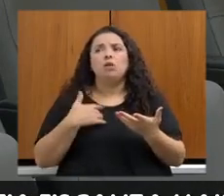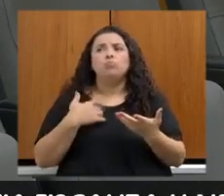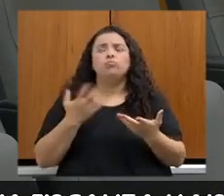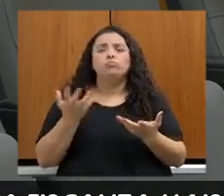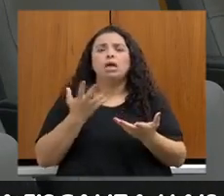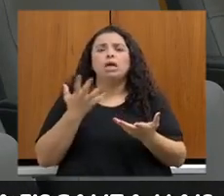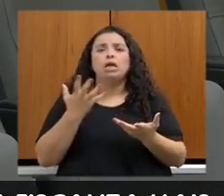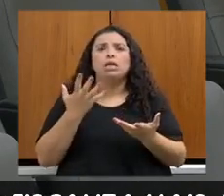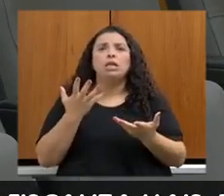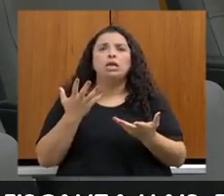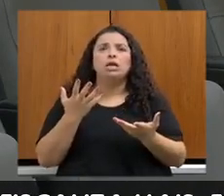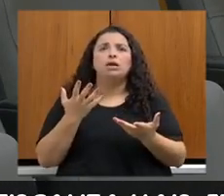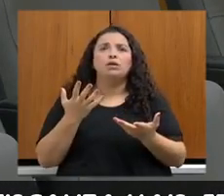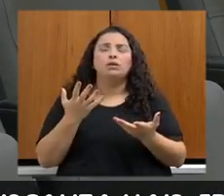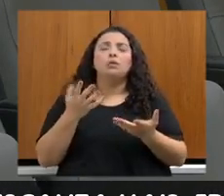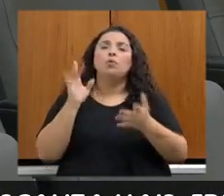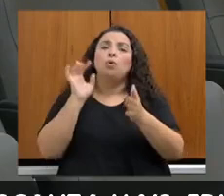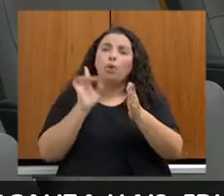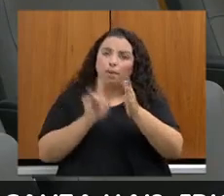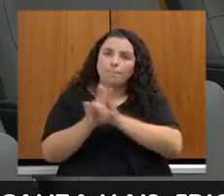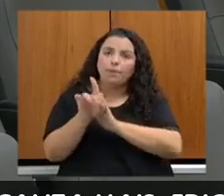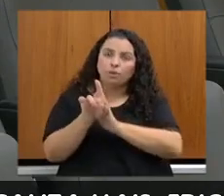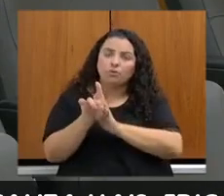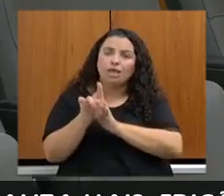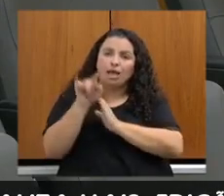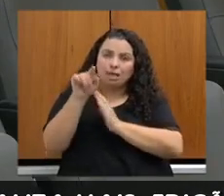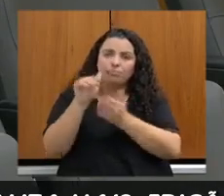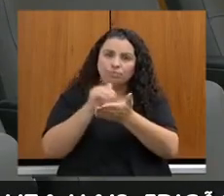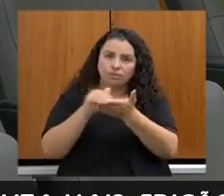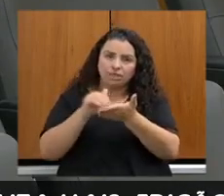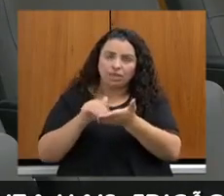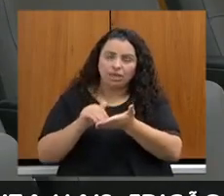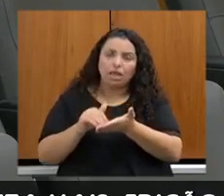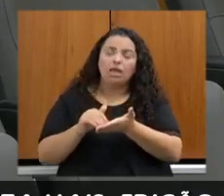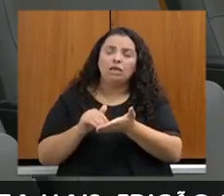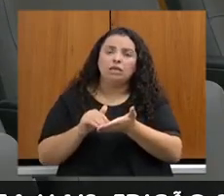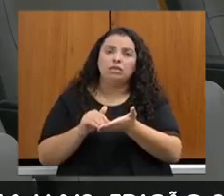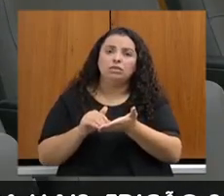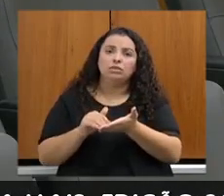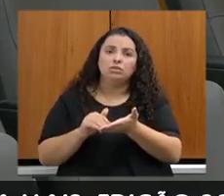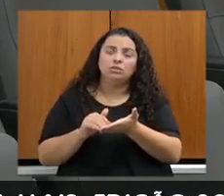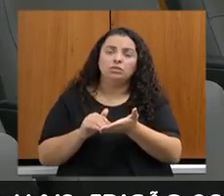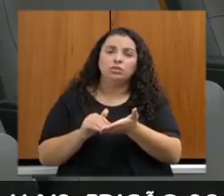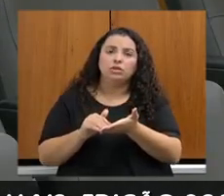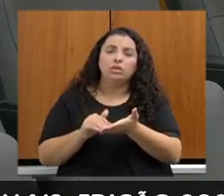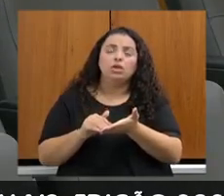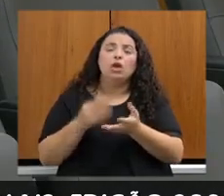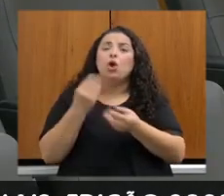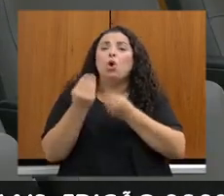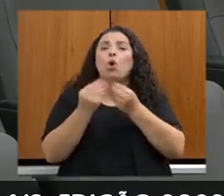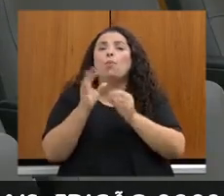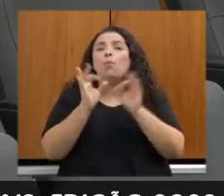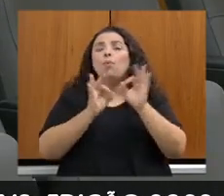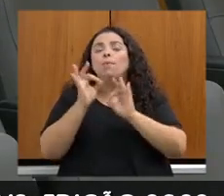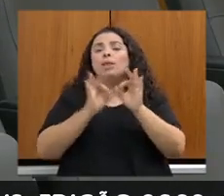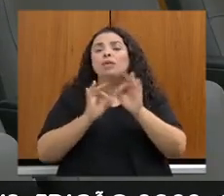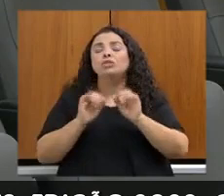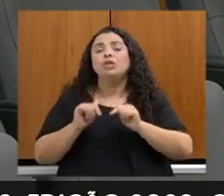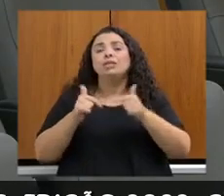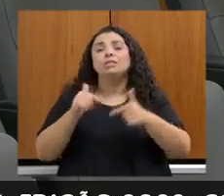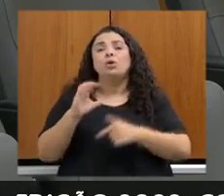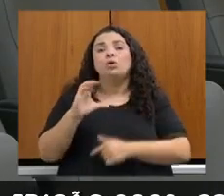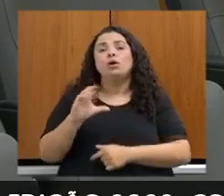até queria fazer uma pergunta para a secretária na questão do plano de ação climática.